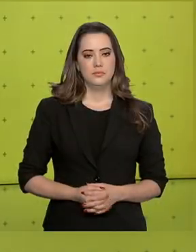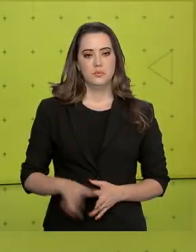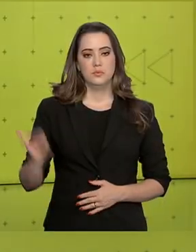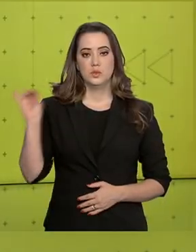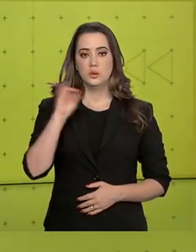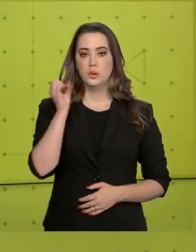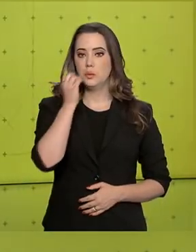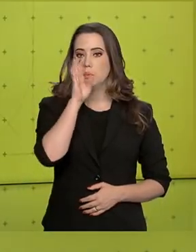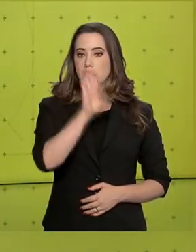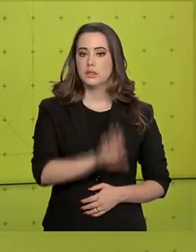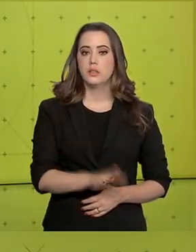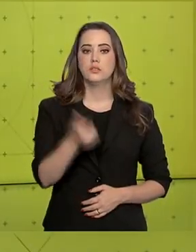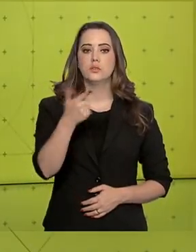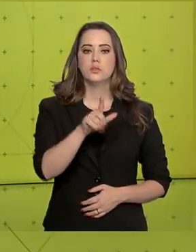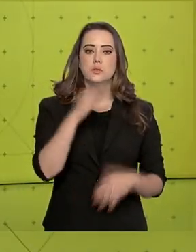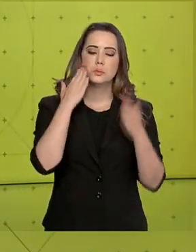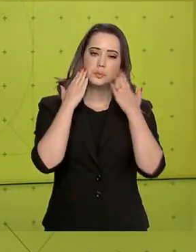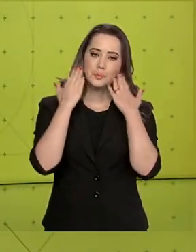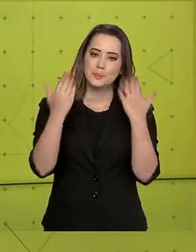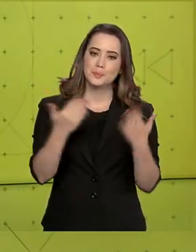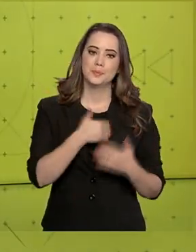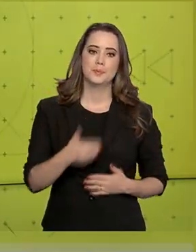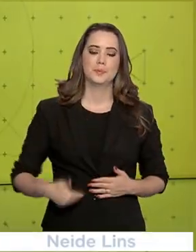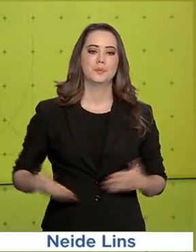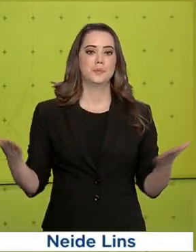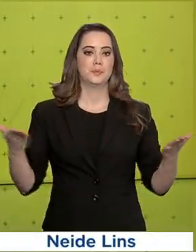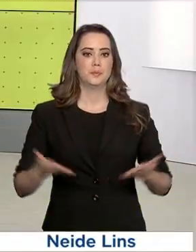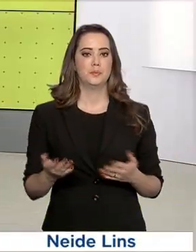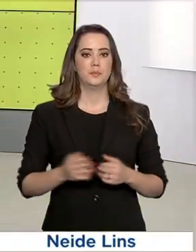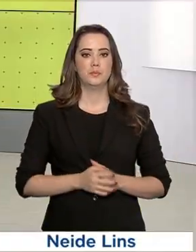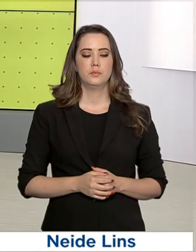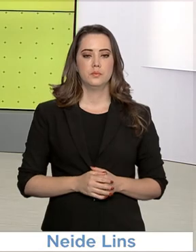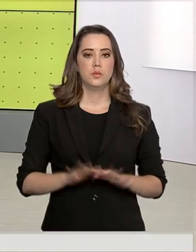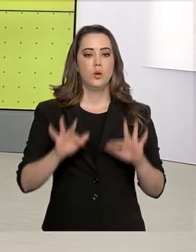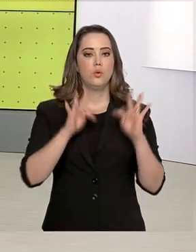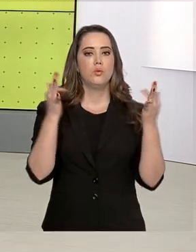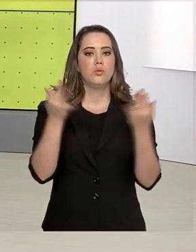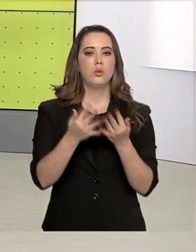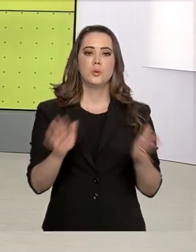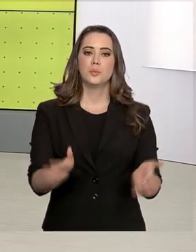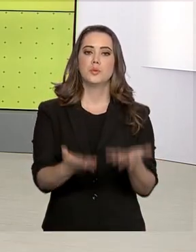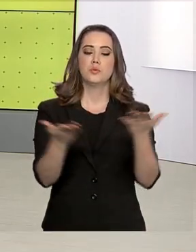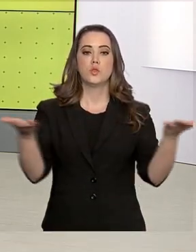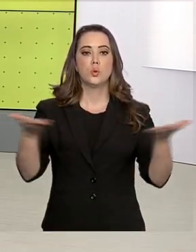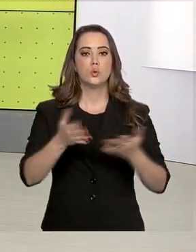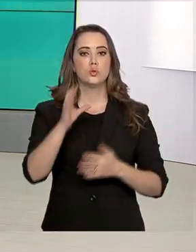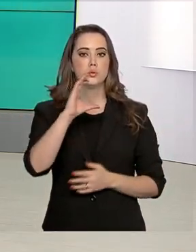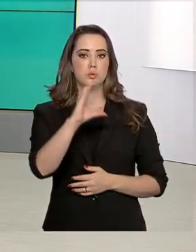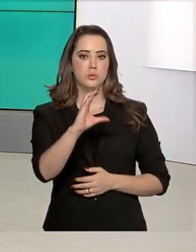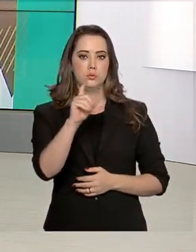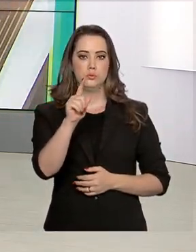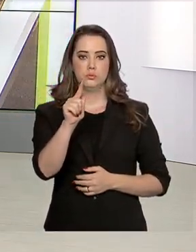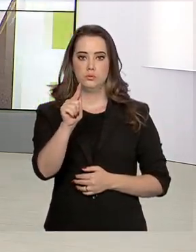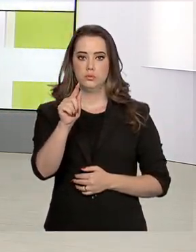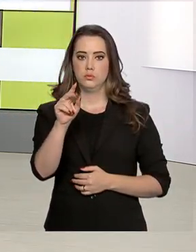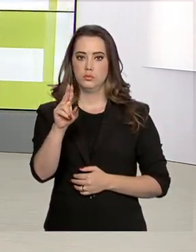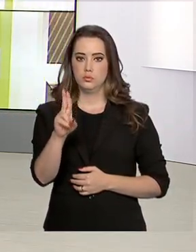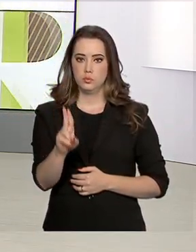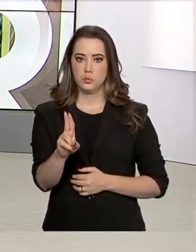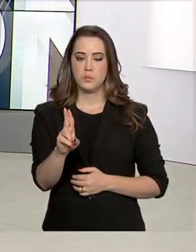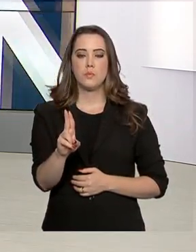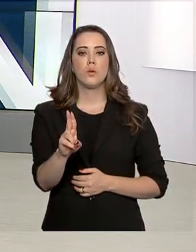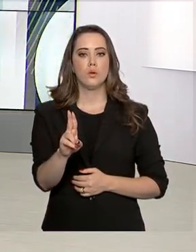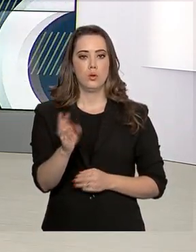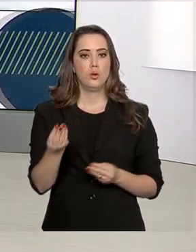Olá, boa tarde. Já estamos de volta com o Governo Agora. Um fórum promovido hoje pela Controladoria Geral da